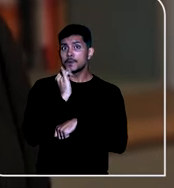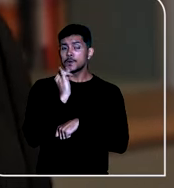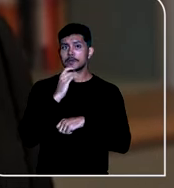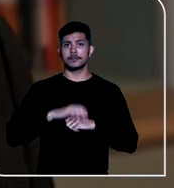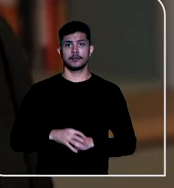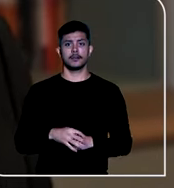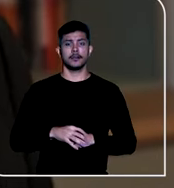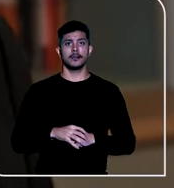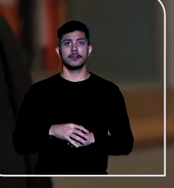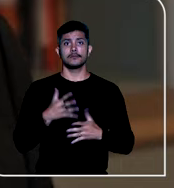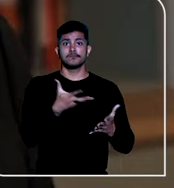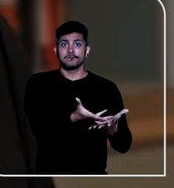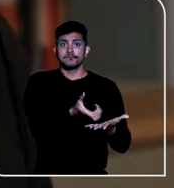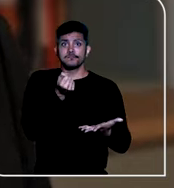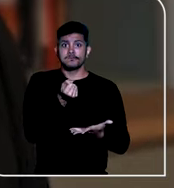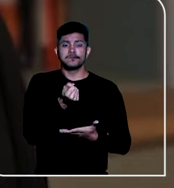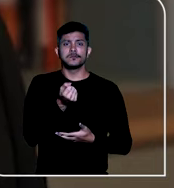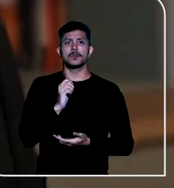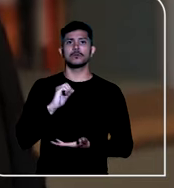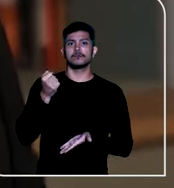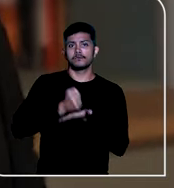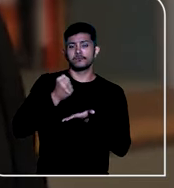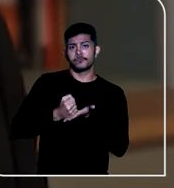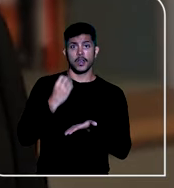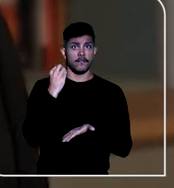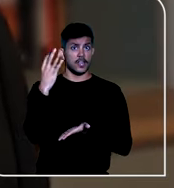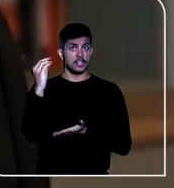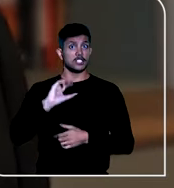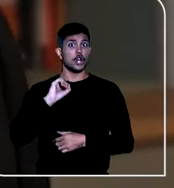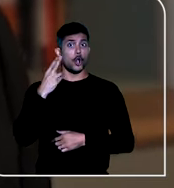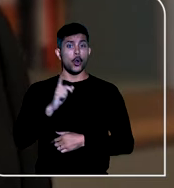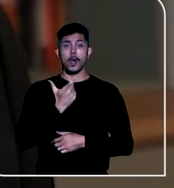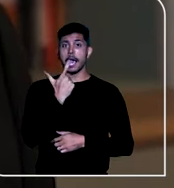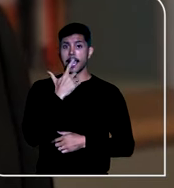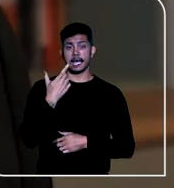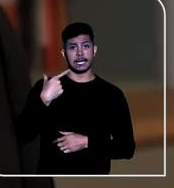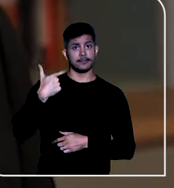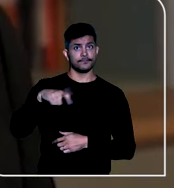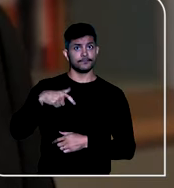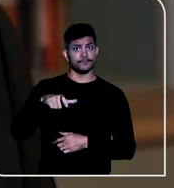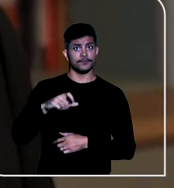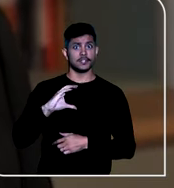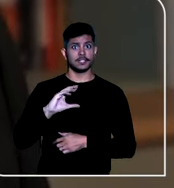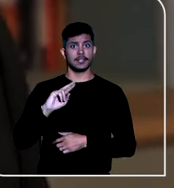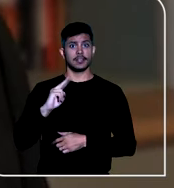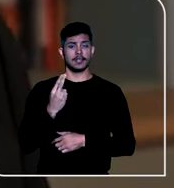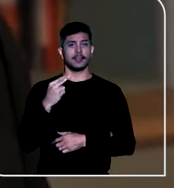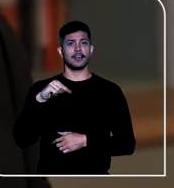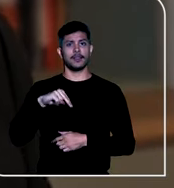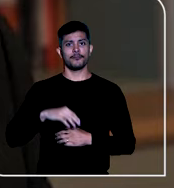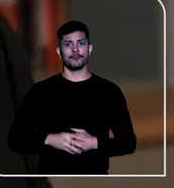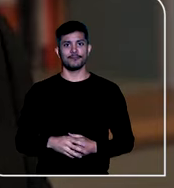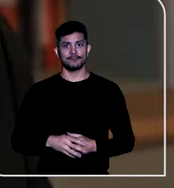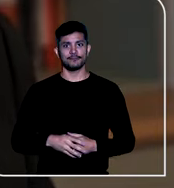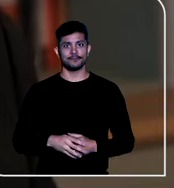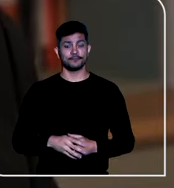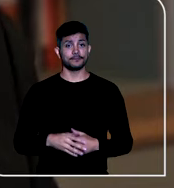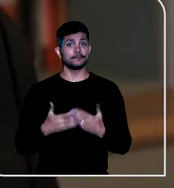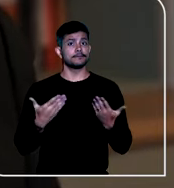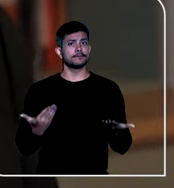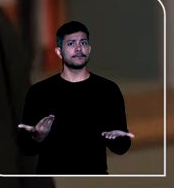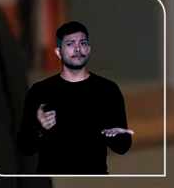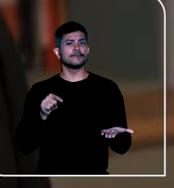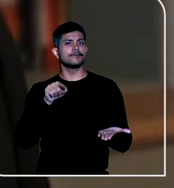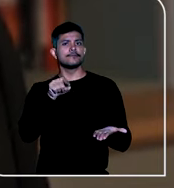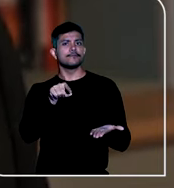a apreensão do passaporte ou da carteira de motorista da pessoa, dessa pessoa que deve a pensão alimentícia.